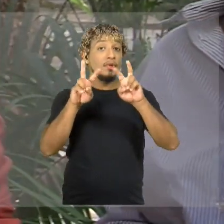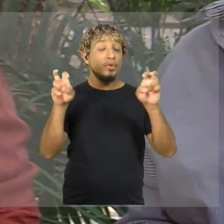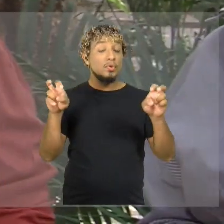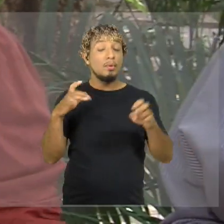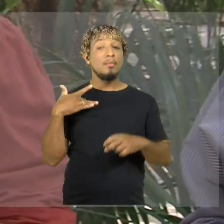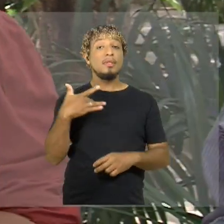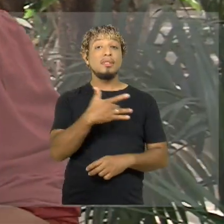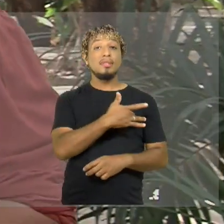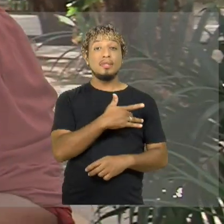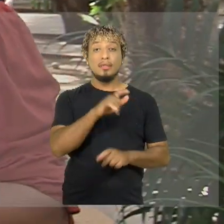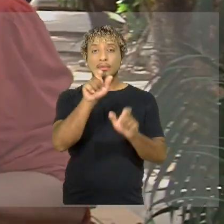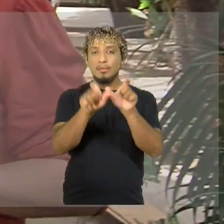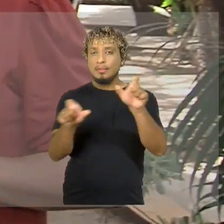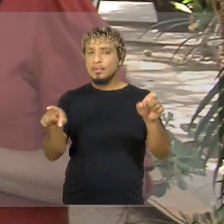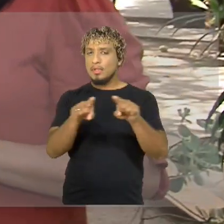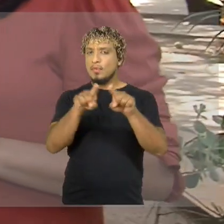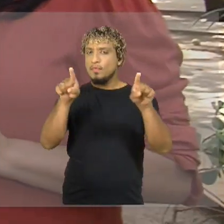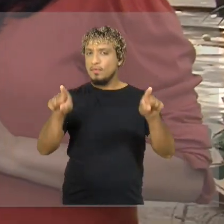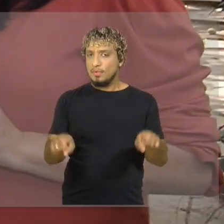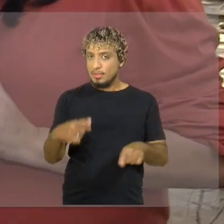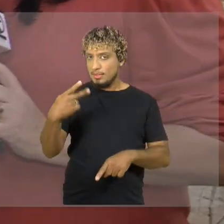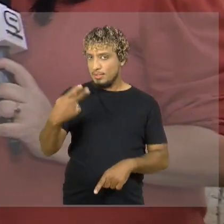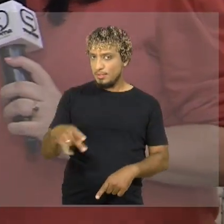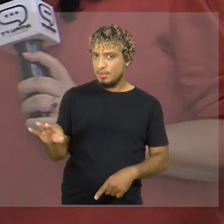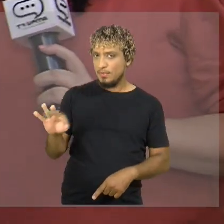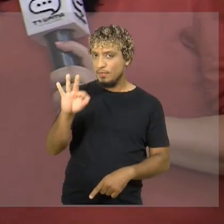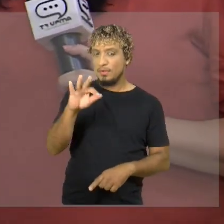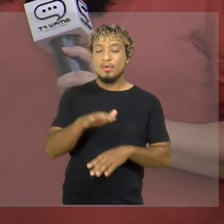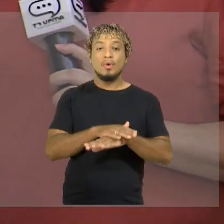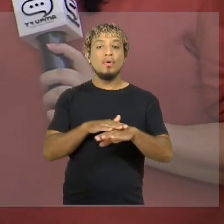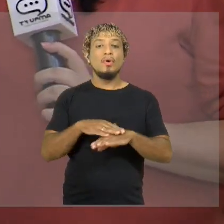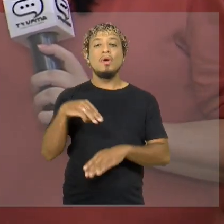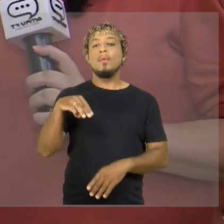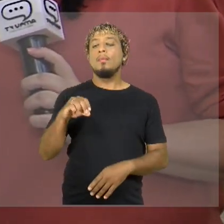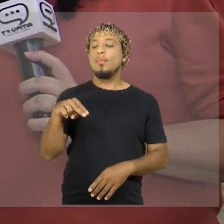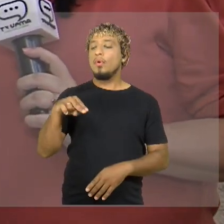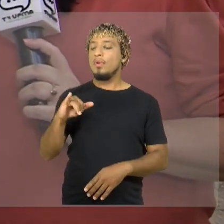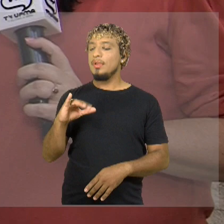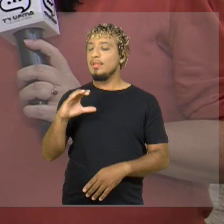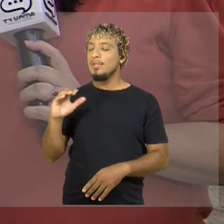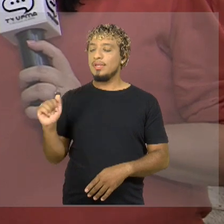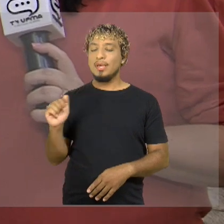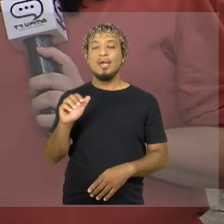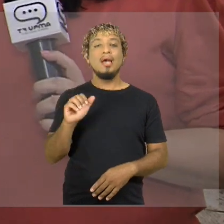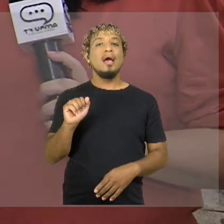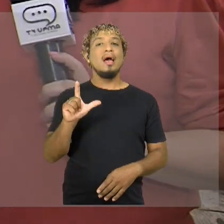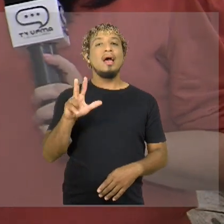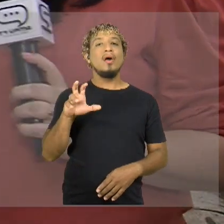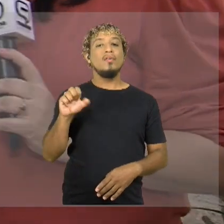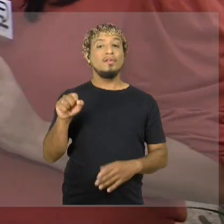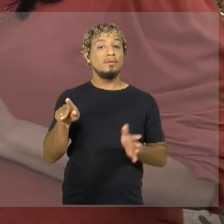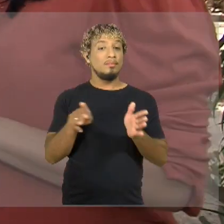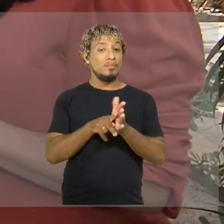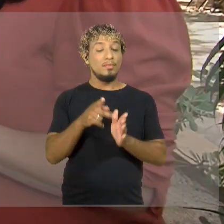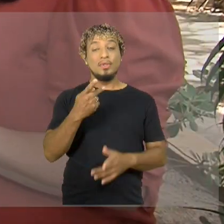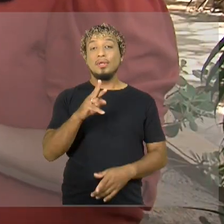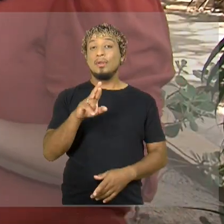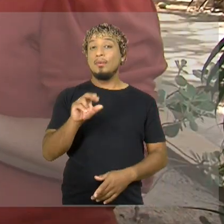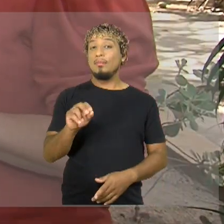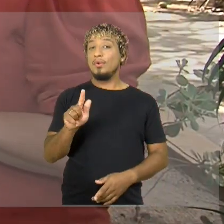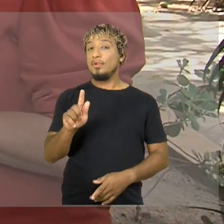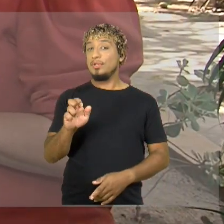a saúde dos servidores da UFMA, eu converso agora com a Mônica Alves, da ProGEP, chefe de divisão de qualidade de vida.